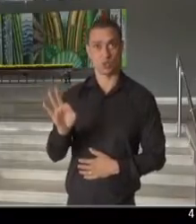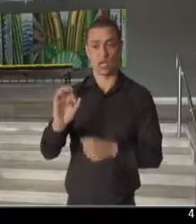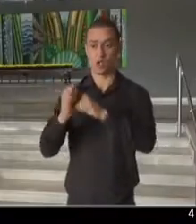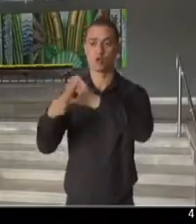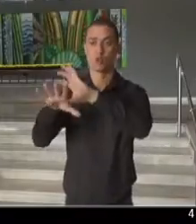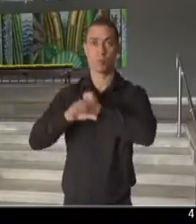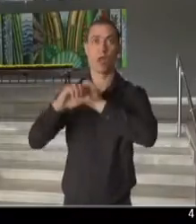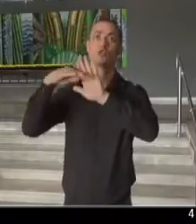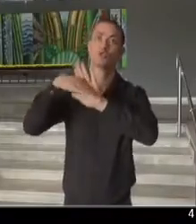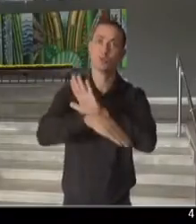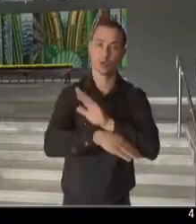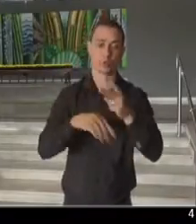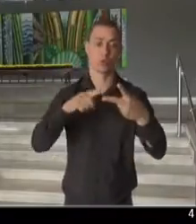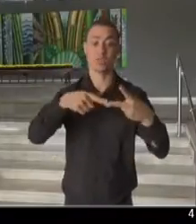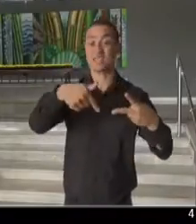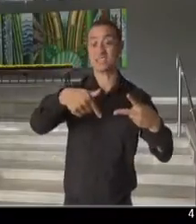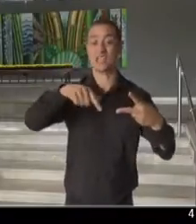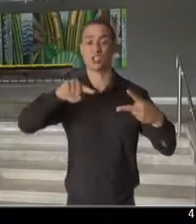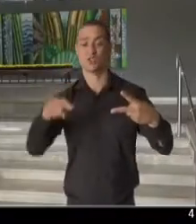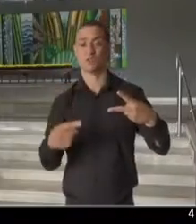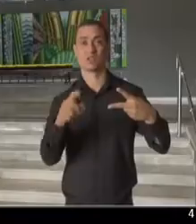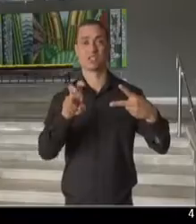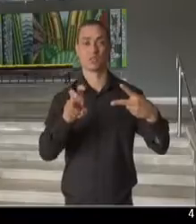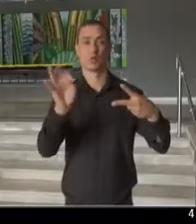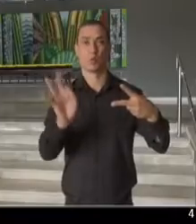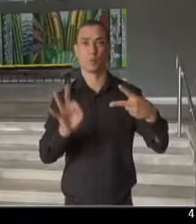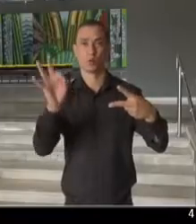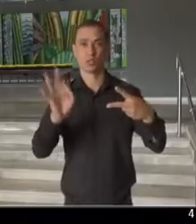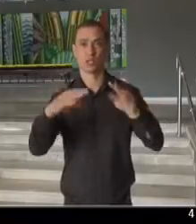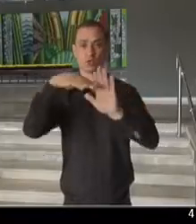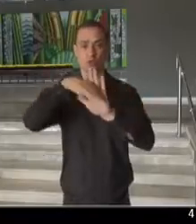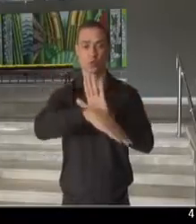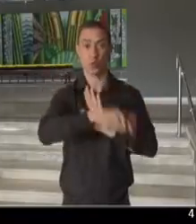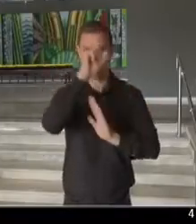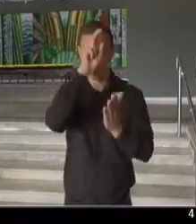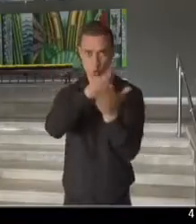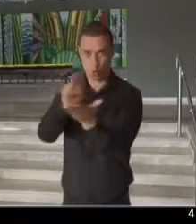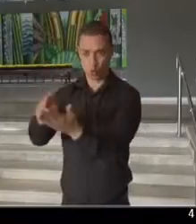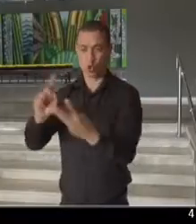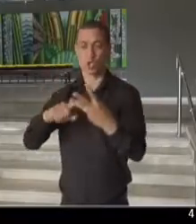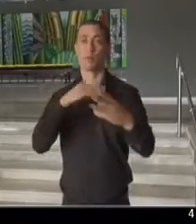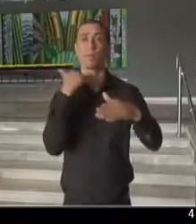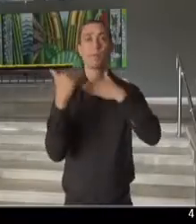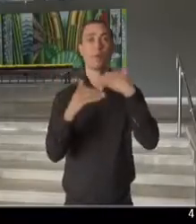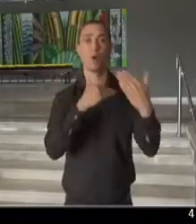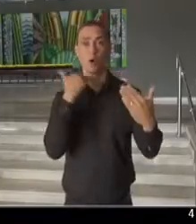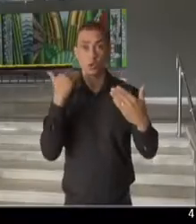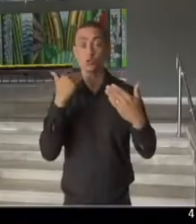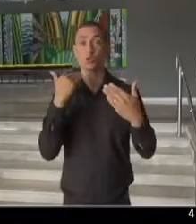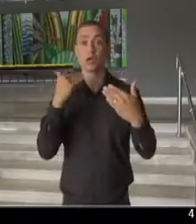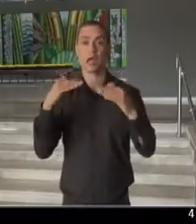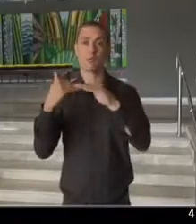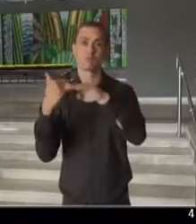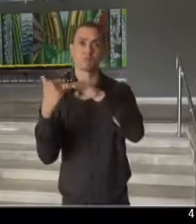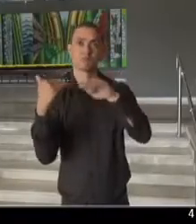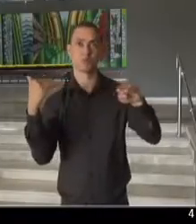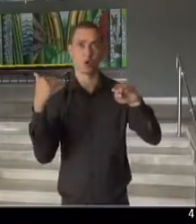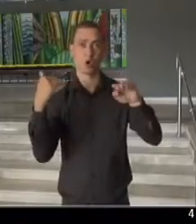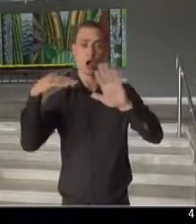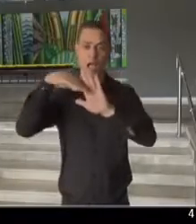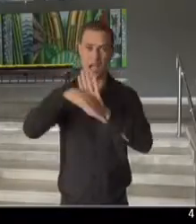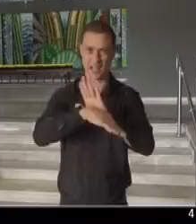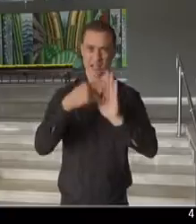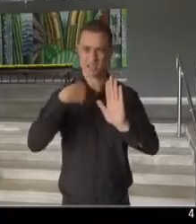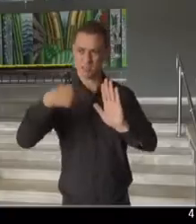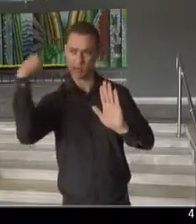casos, 7,5% do número de internações e os óbitos se mantiveram em queda na